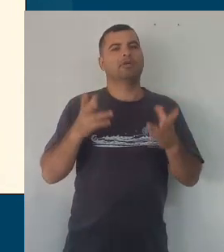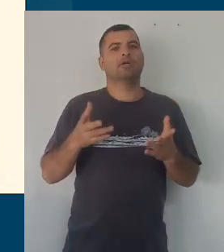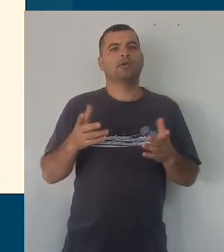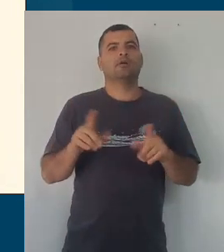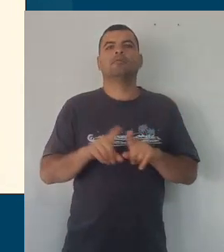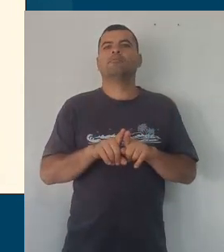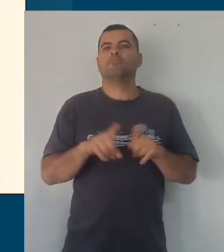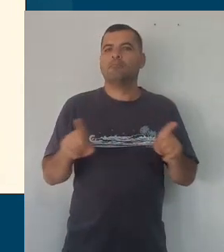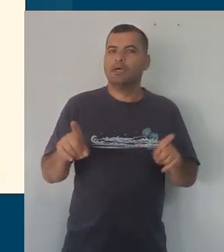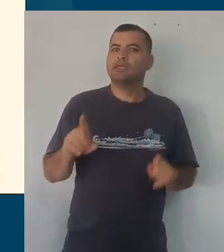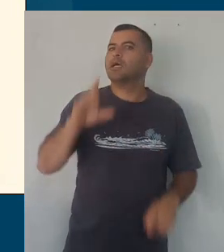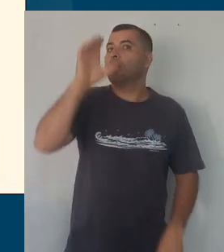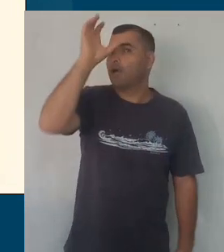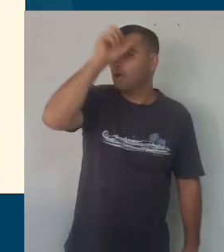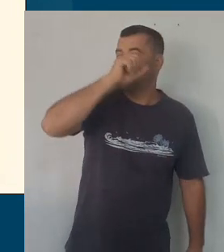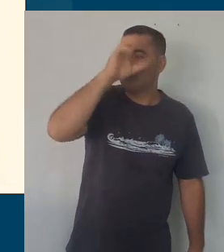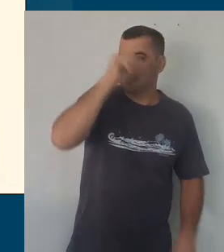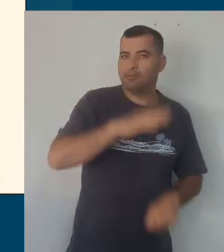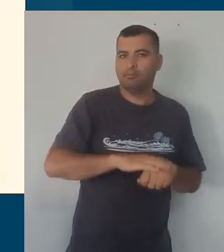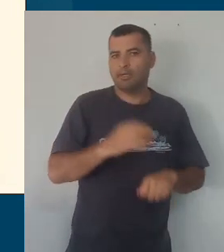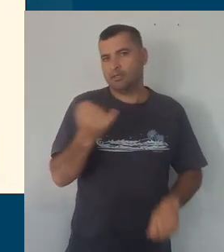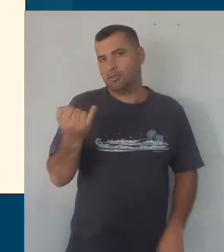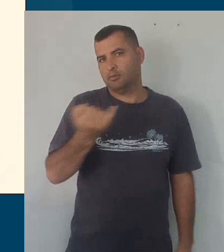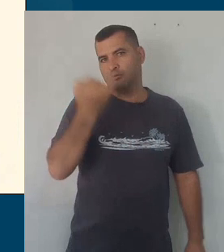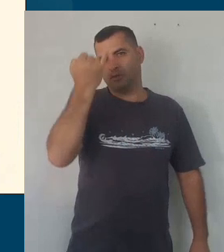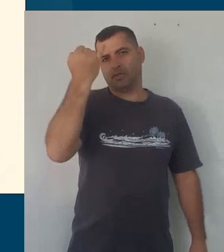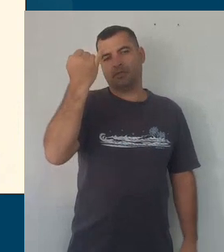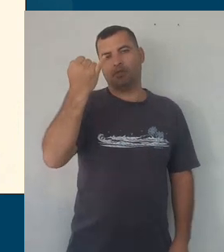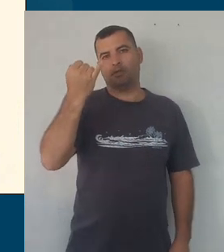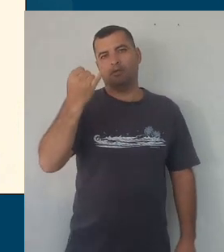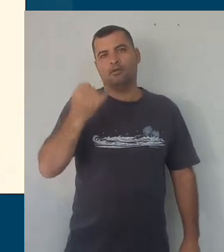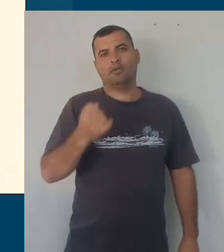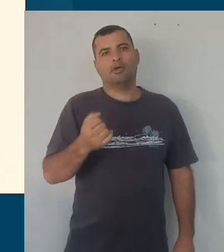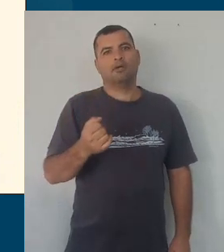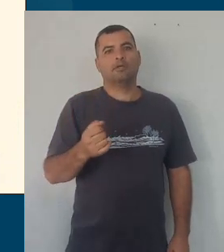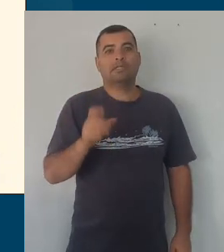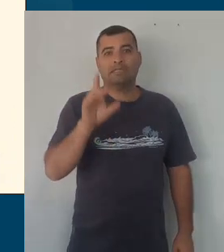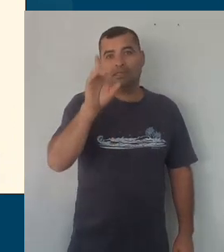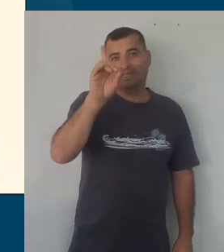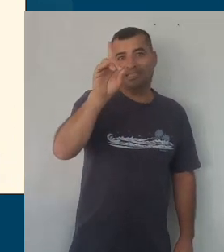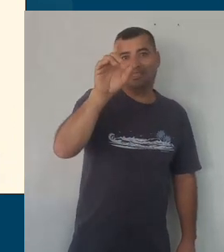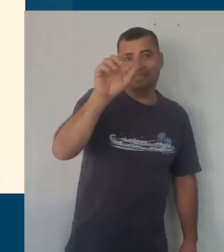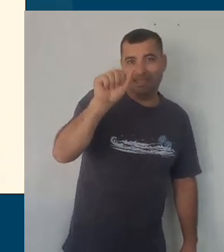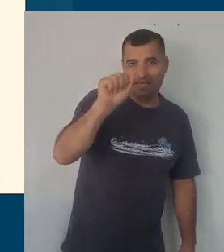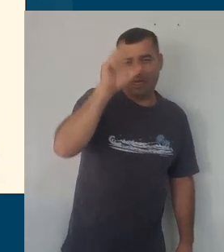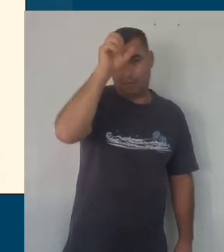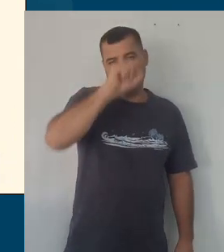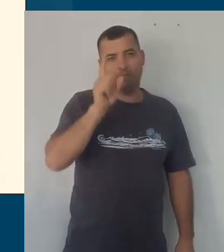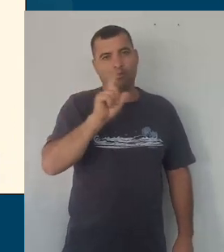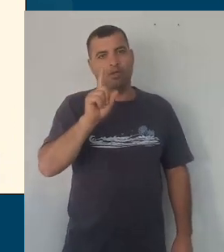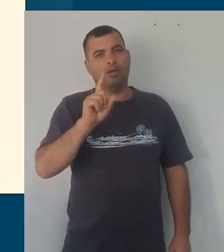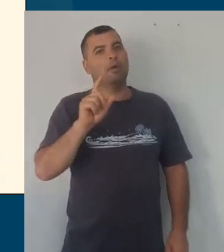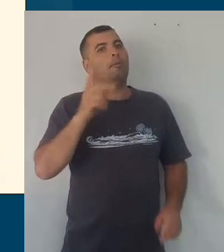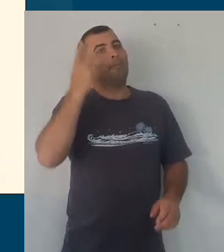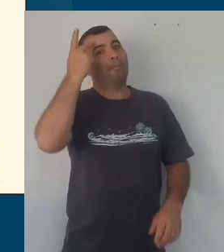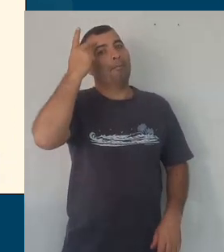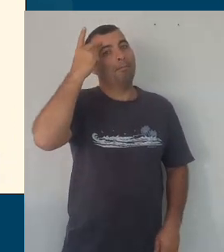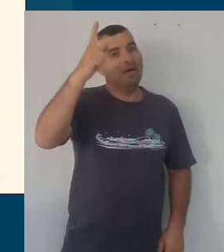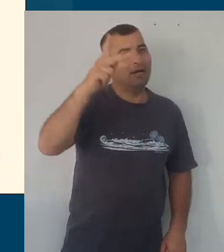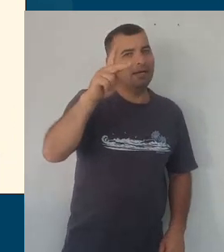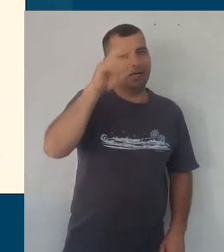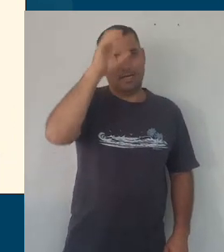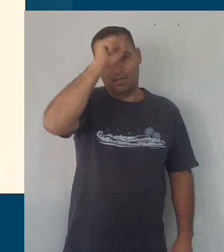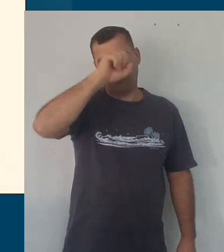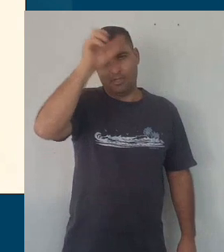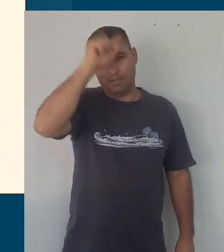avaliação para a aprendizagem, não é a avaliação da aprendizagem, tão somente, mas uma avaliação para